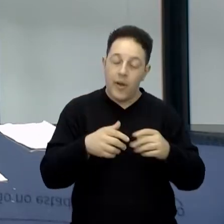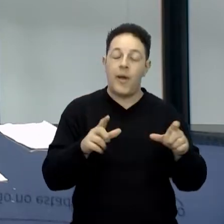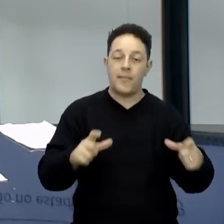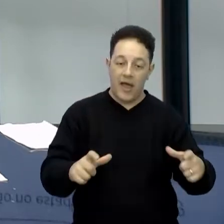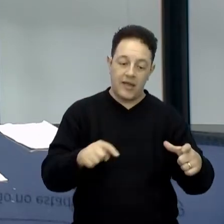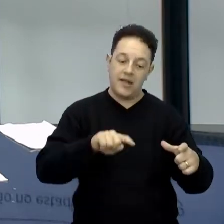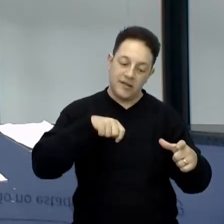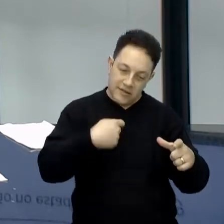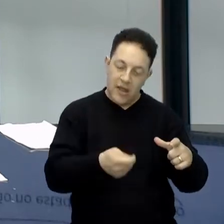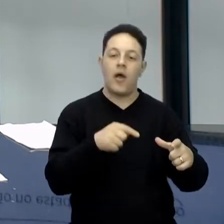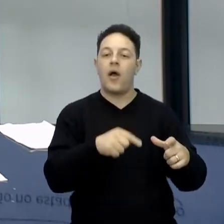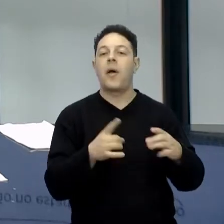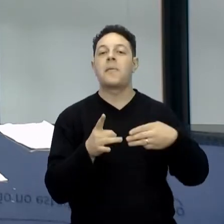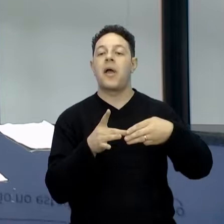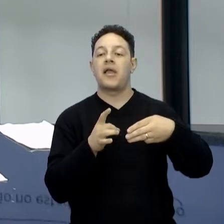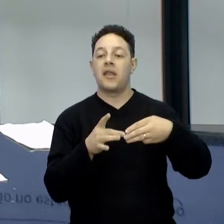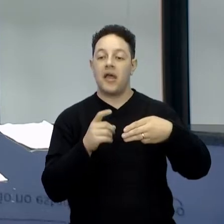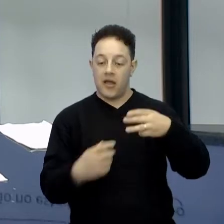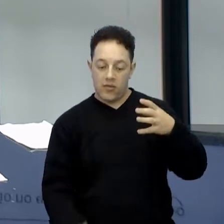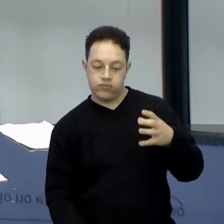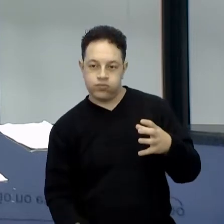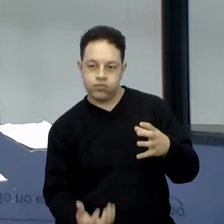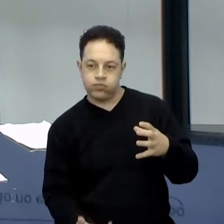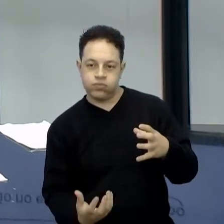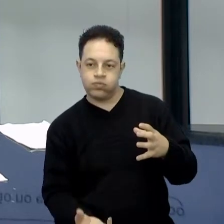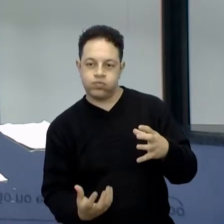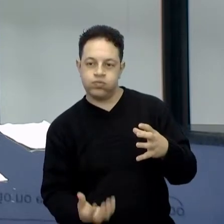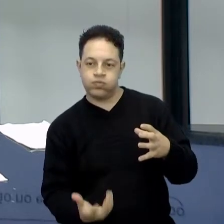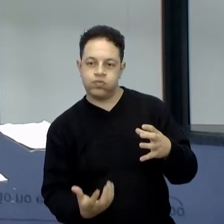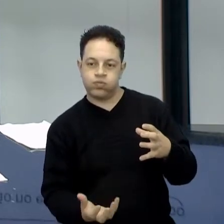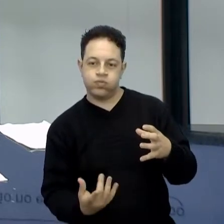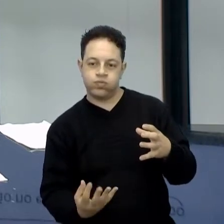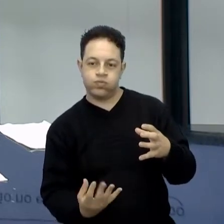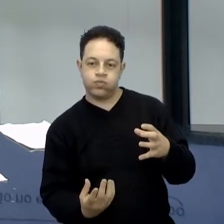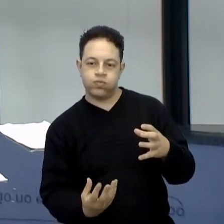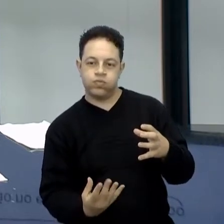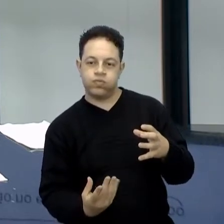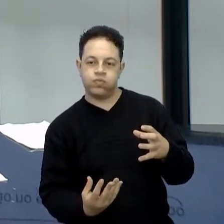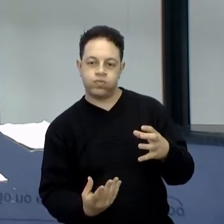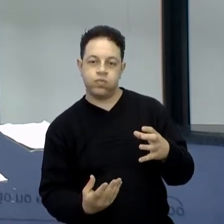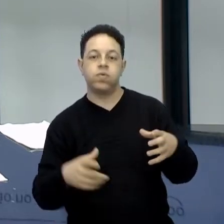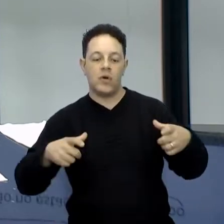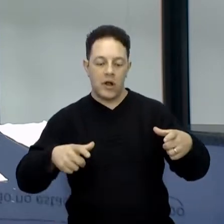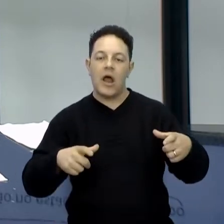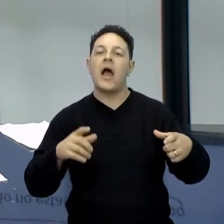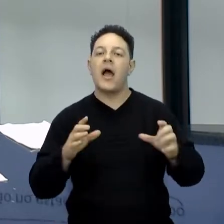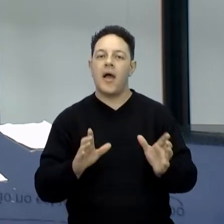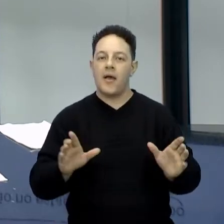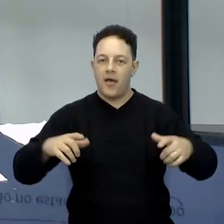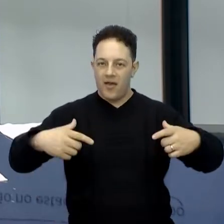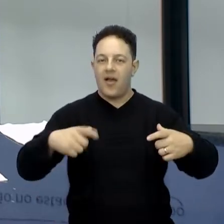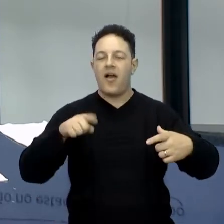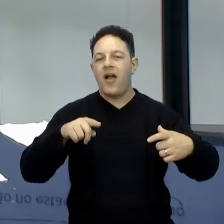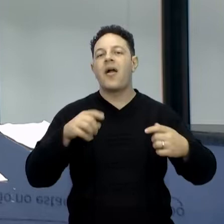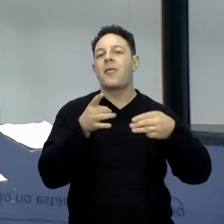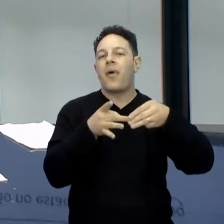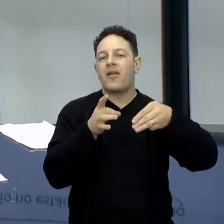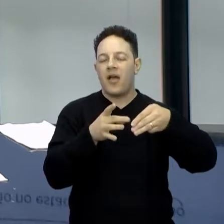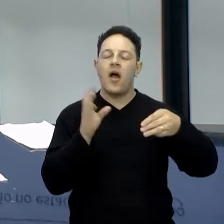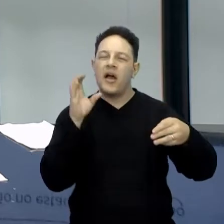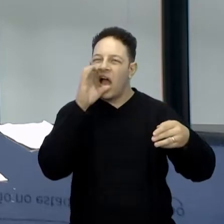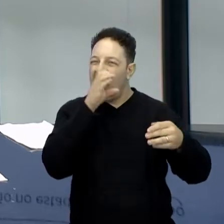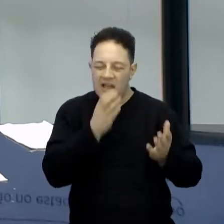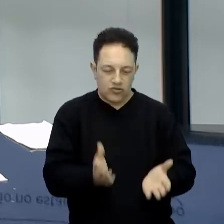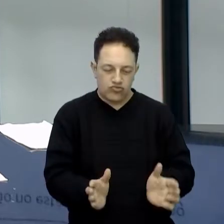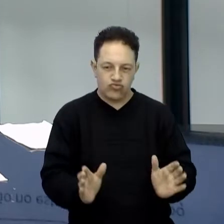de metais, né? Você oferece calor por irradiação ali, o fogo, o metal esquenta e ele esquenta